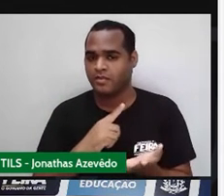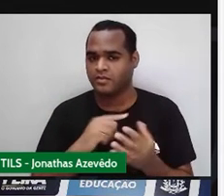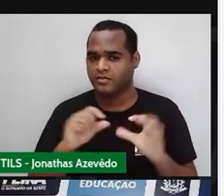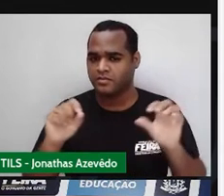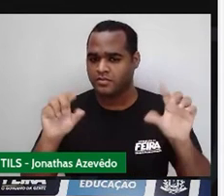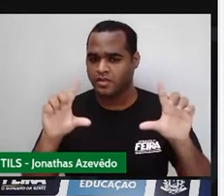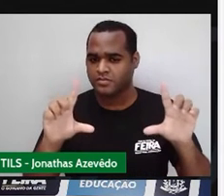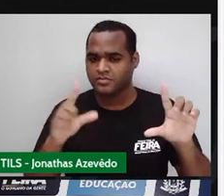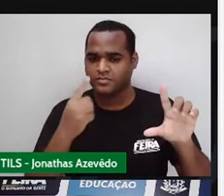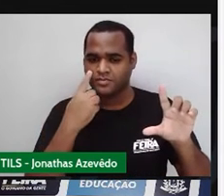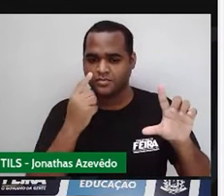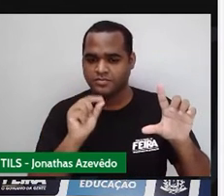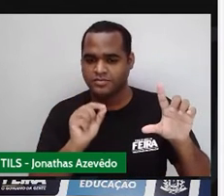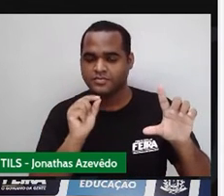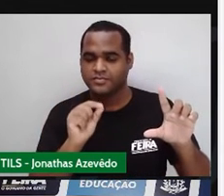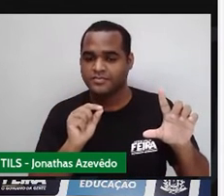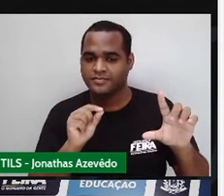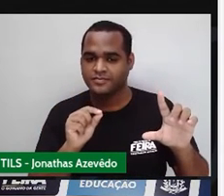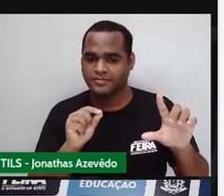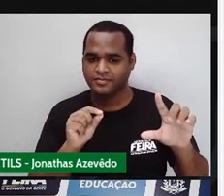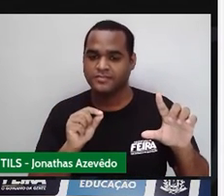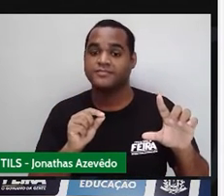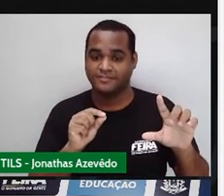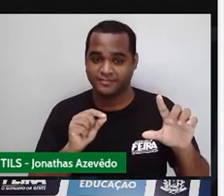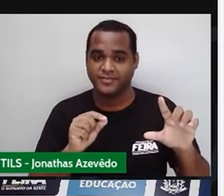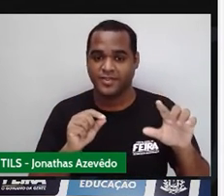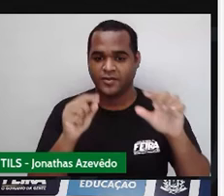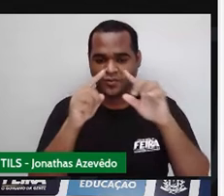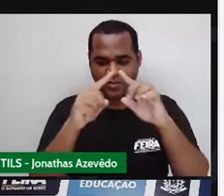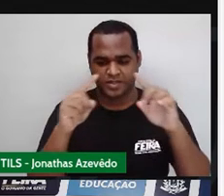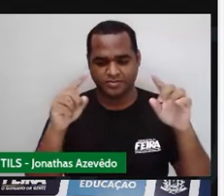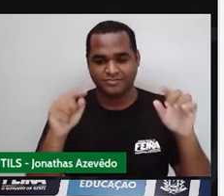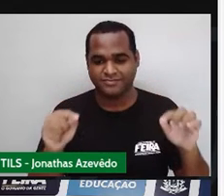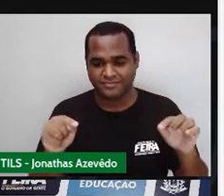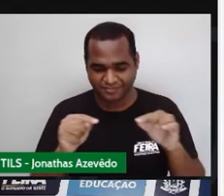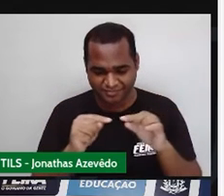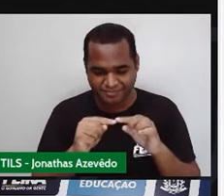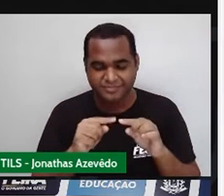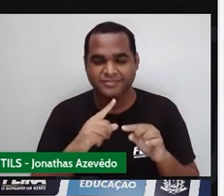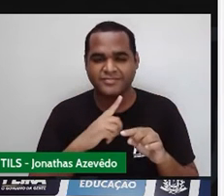né? Esse quadrilátero, quatro lados, se a gente contar aí,